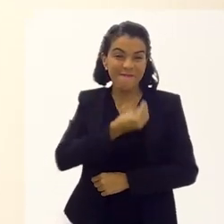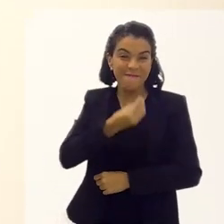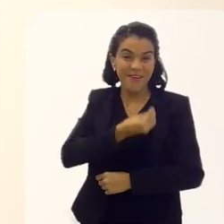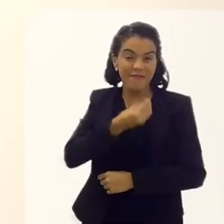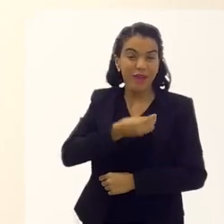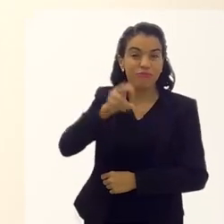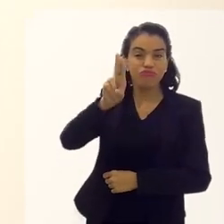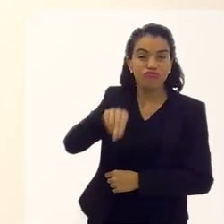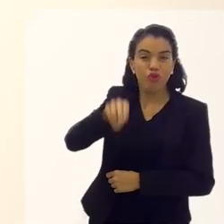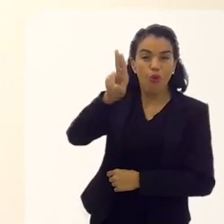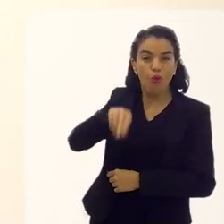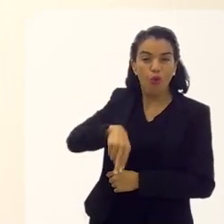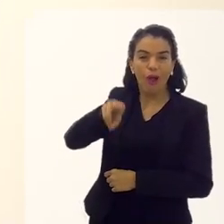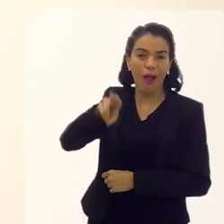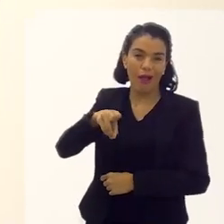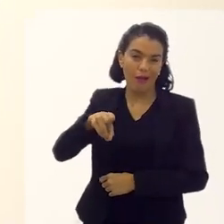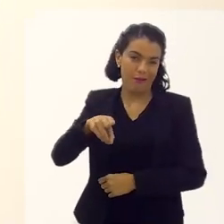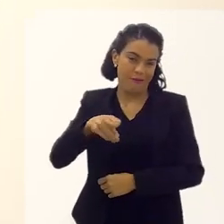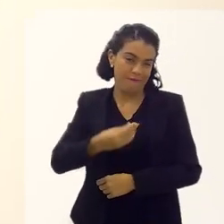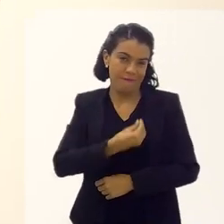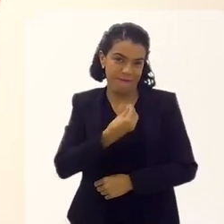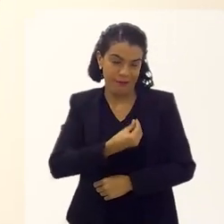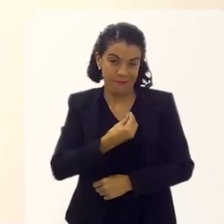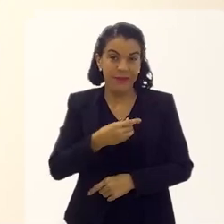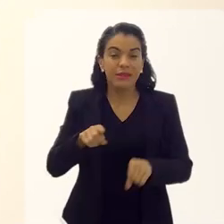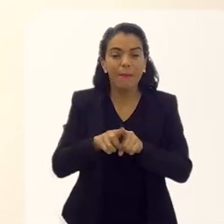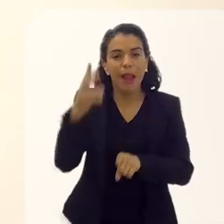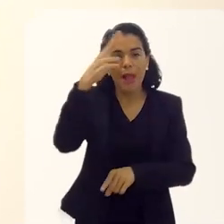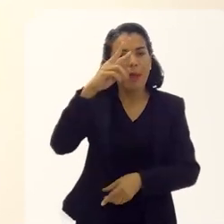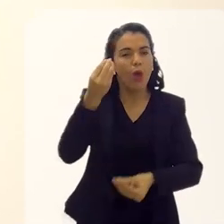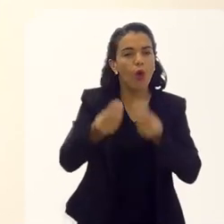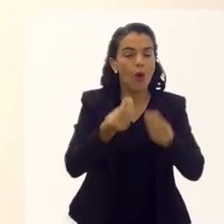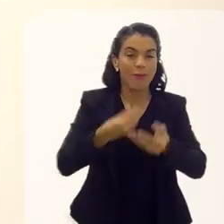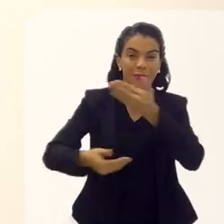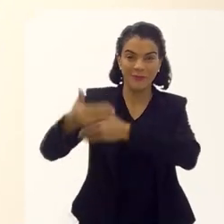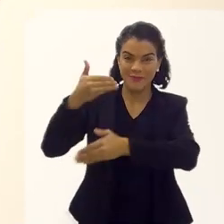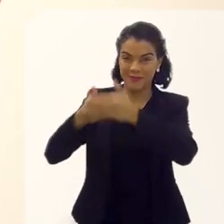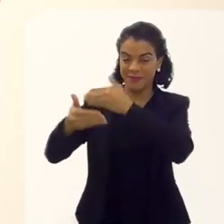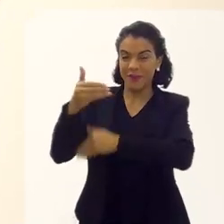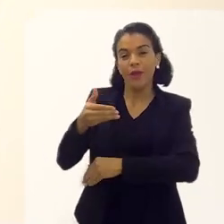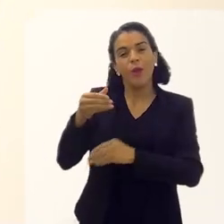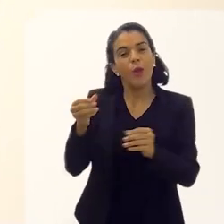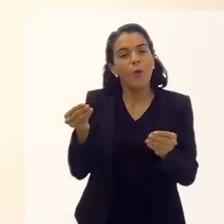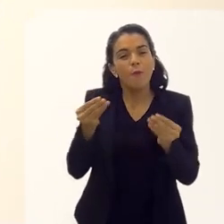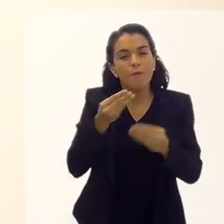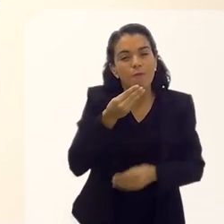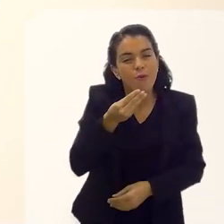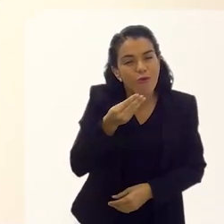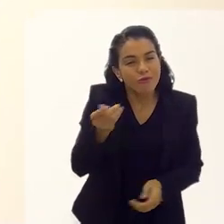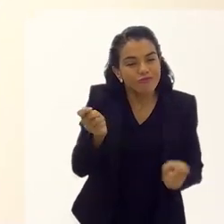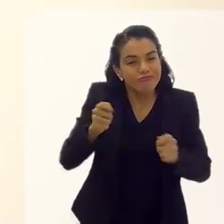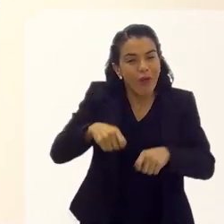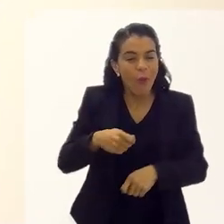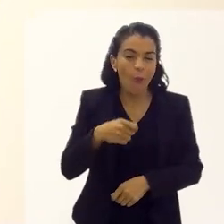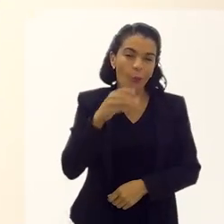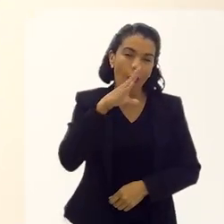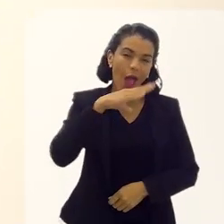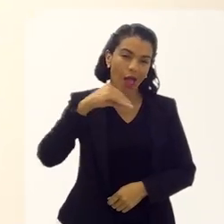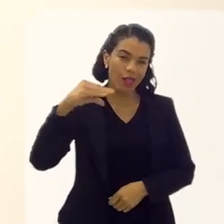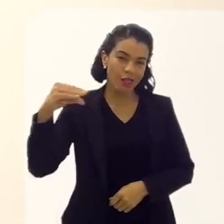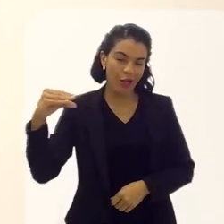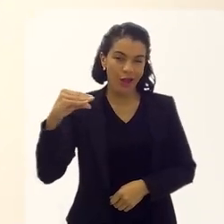nunca viva e relembrar coisas do teu passado. Por exemplo, eu pude viver na novela uma